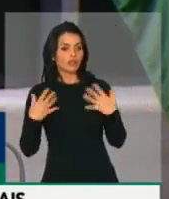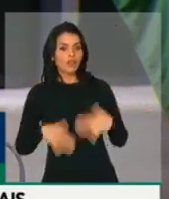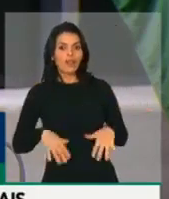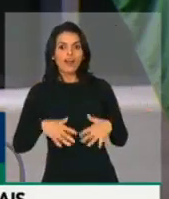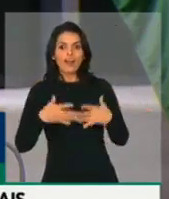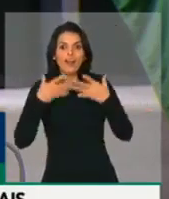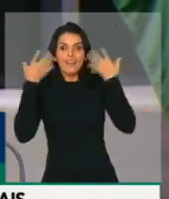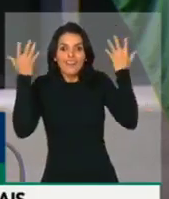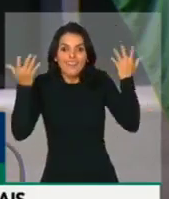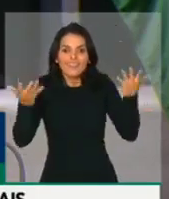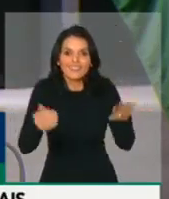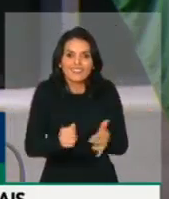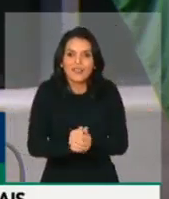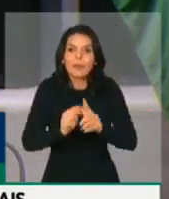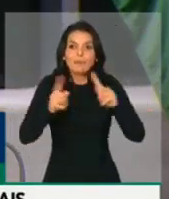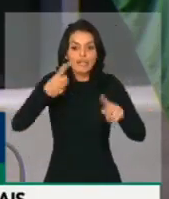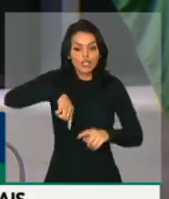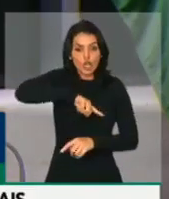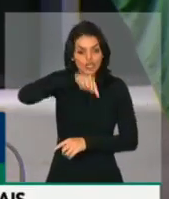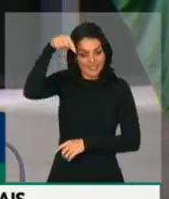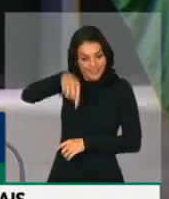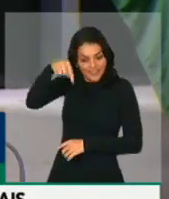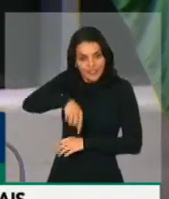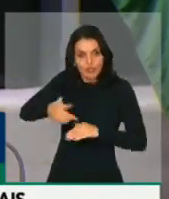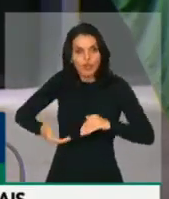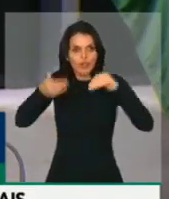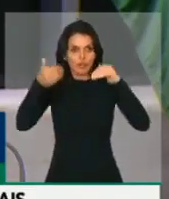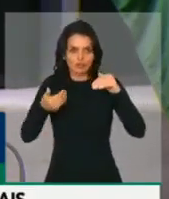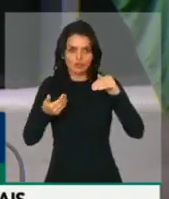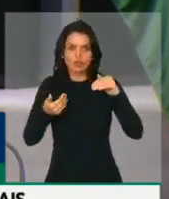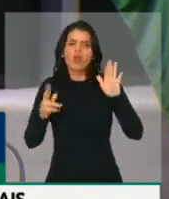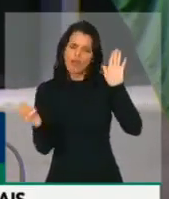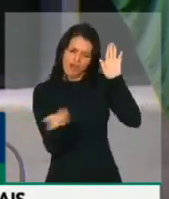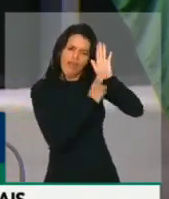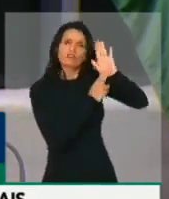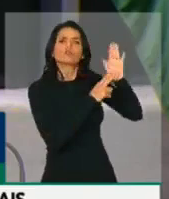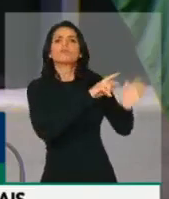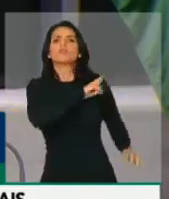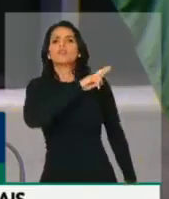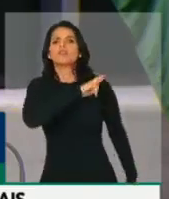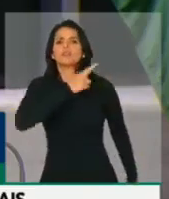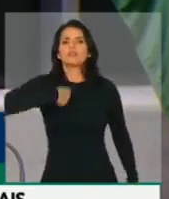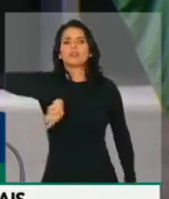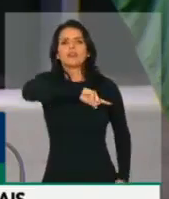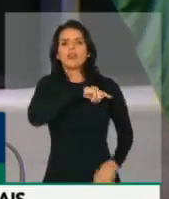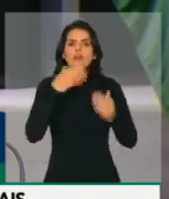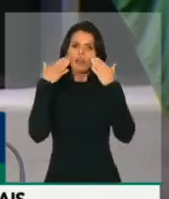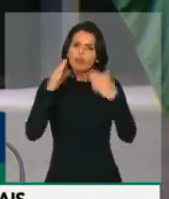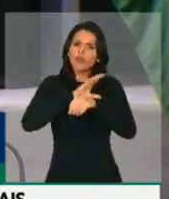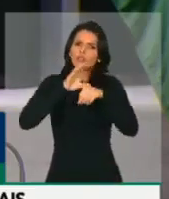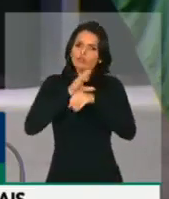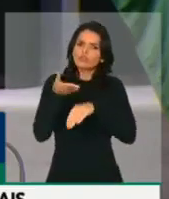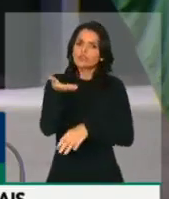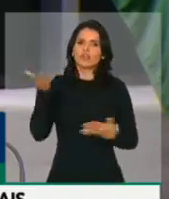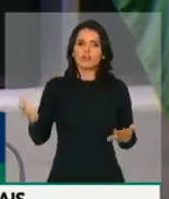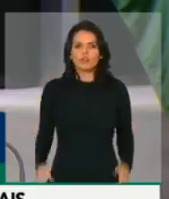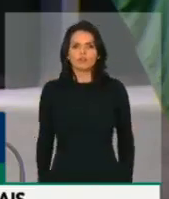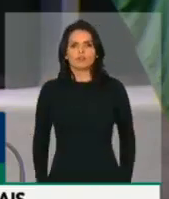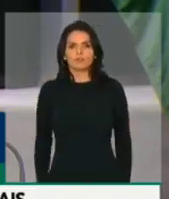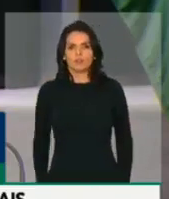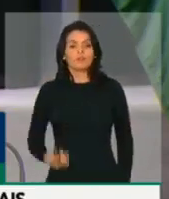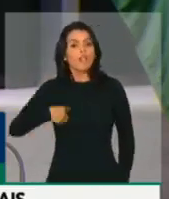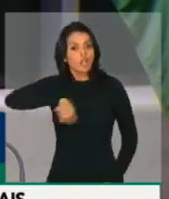precisamos, aqui no Congresso Nacional, assumir a nossa responsabilidade perante a Constituição de 88. Nós